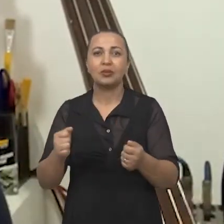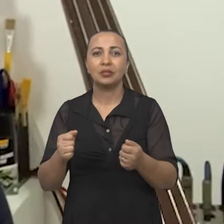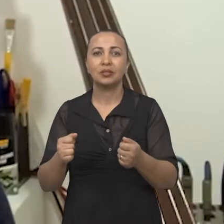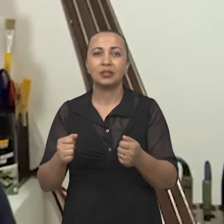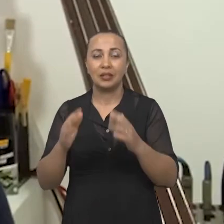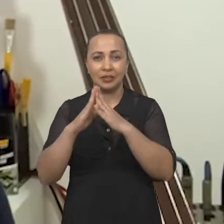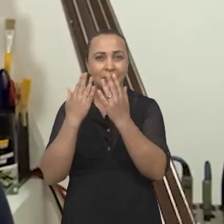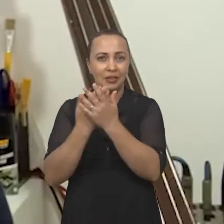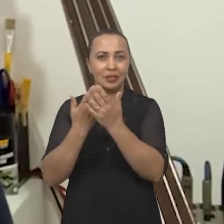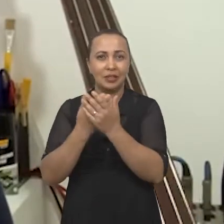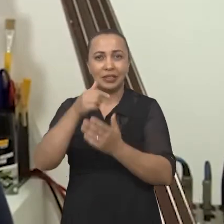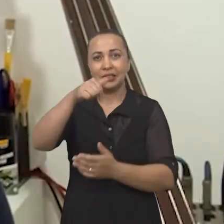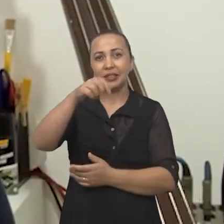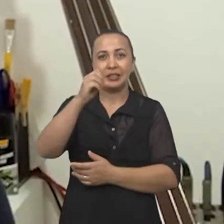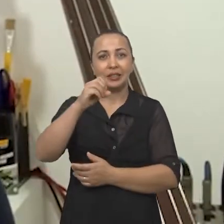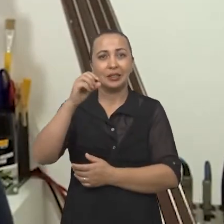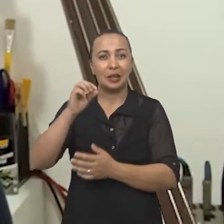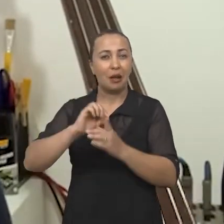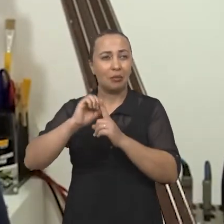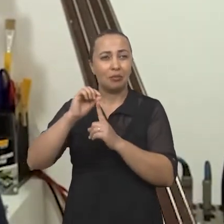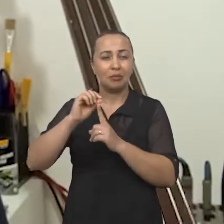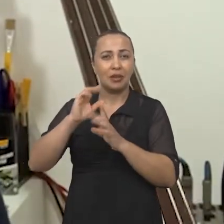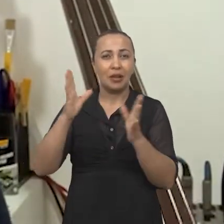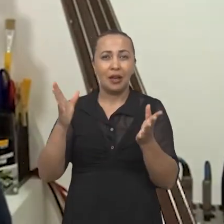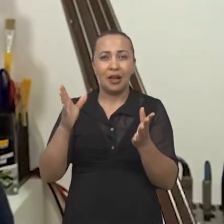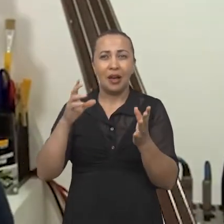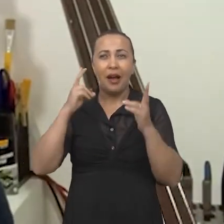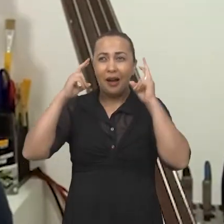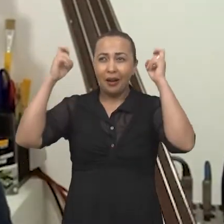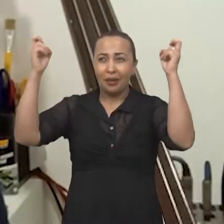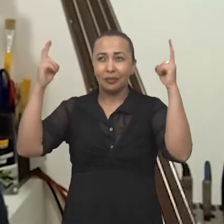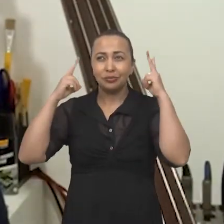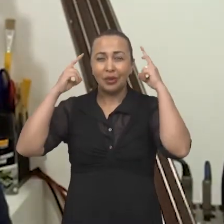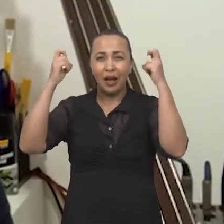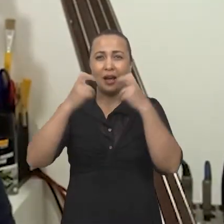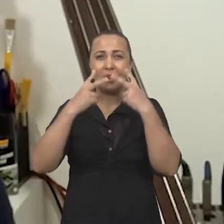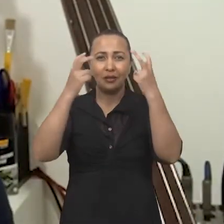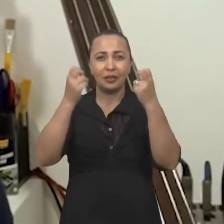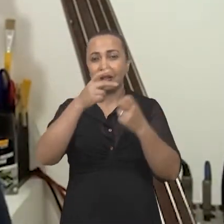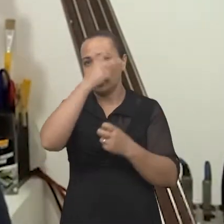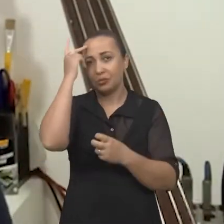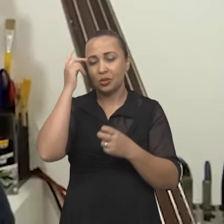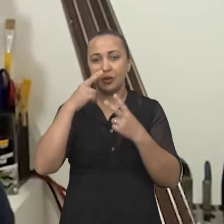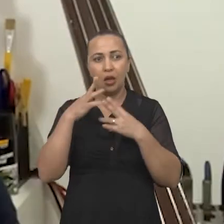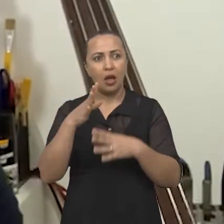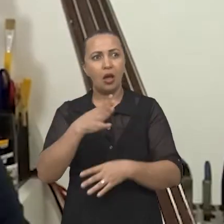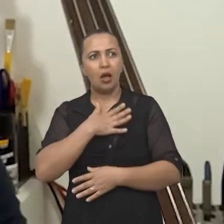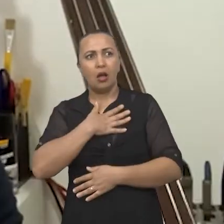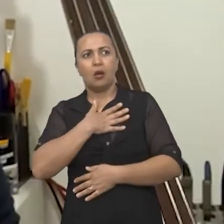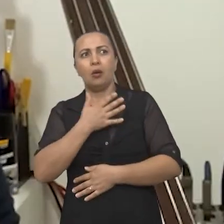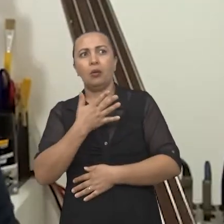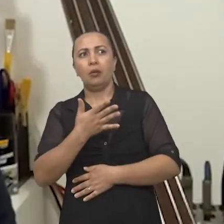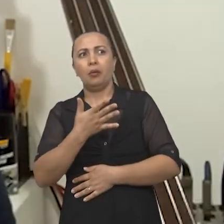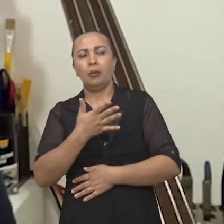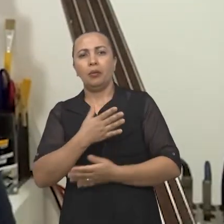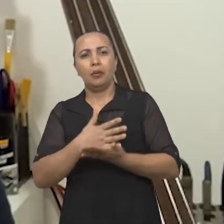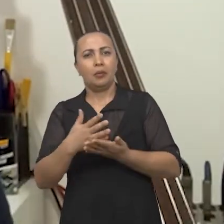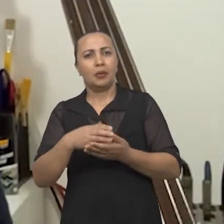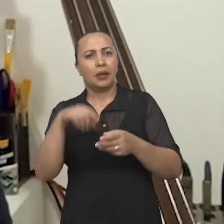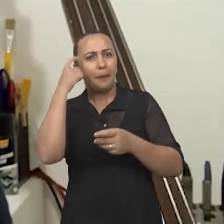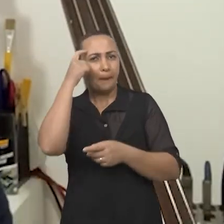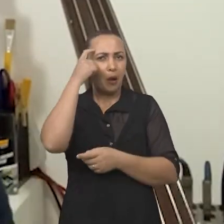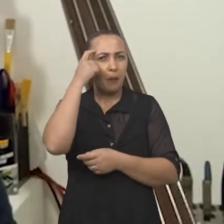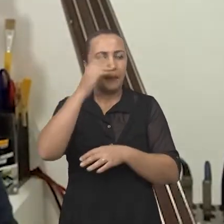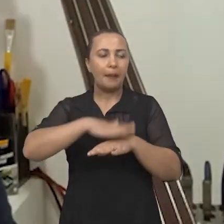60 decibéis, 70 decibéis, as pessoas ficam impressionadas e passam a se preocupar um pouco